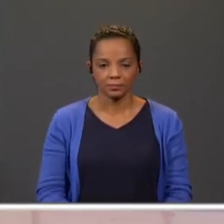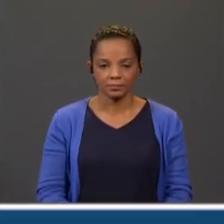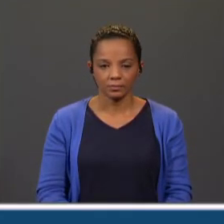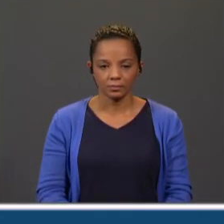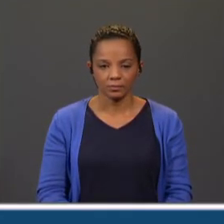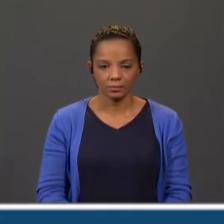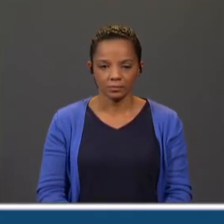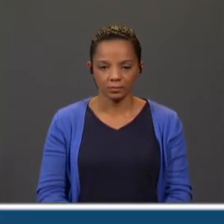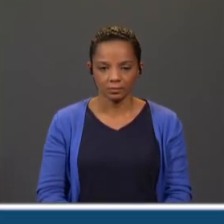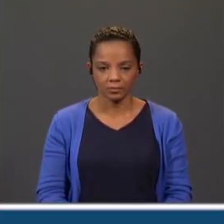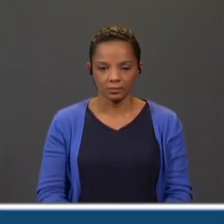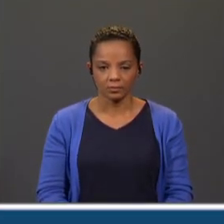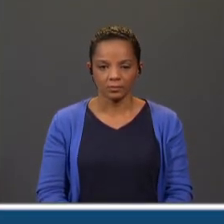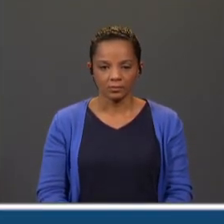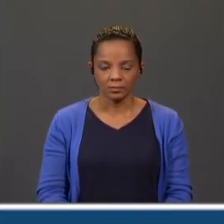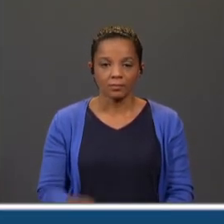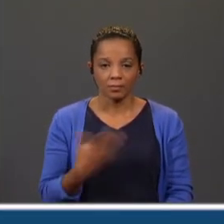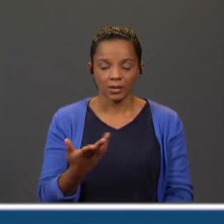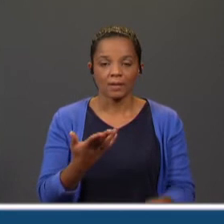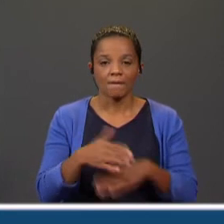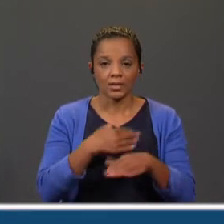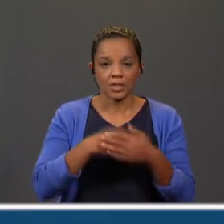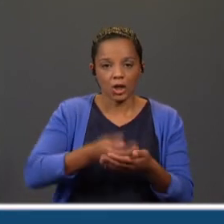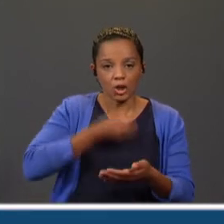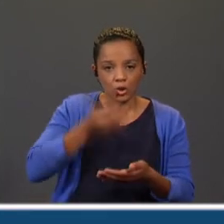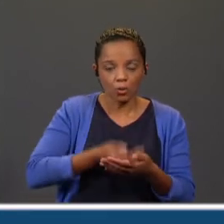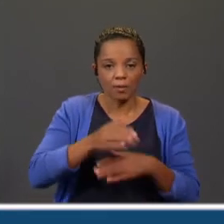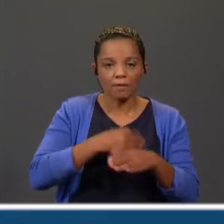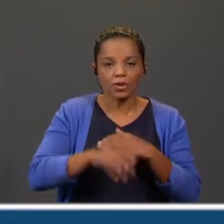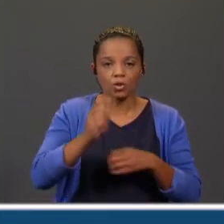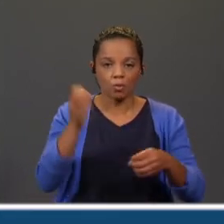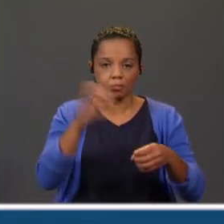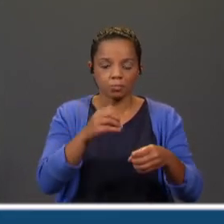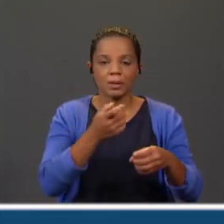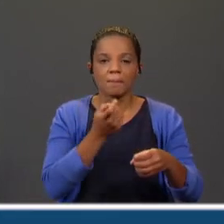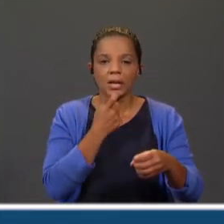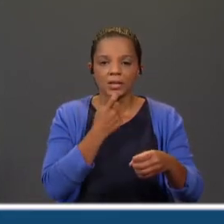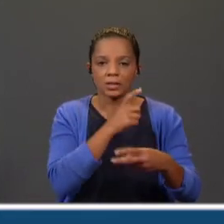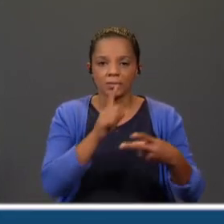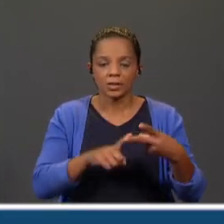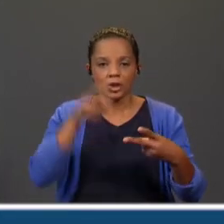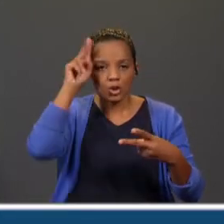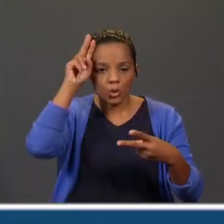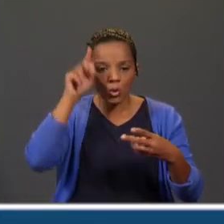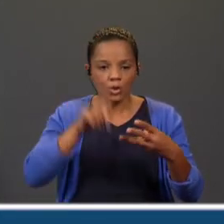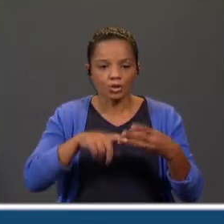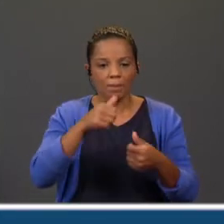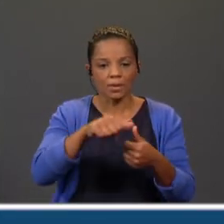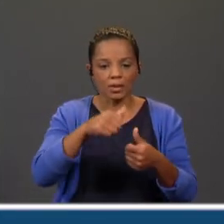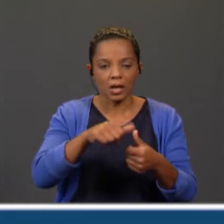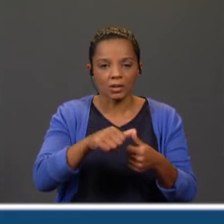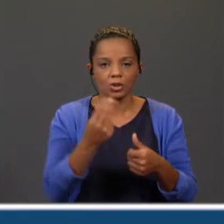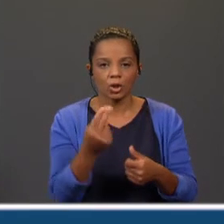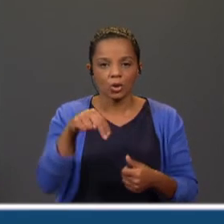Os ingredientes que utilizou para fazer a sopa foram uma pedra, cenouras, batatas,